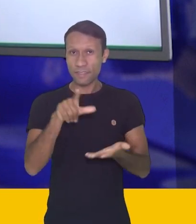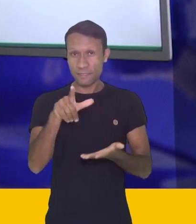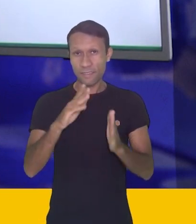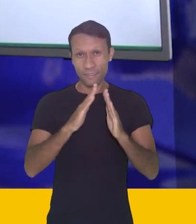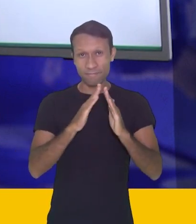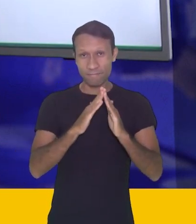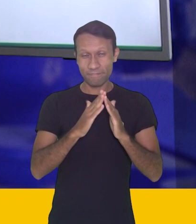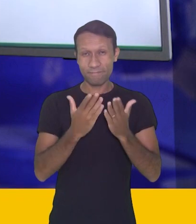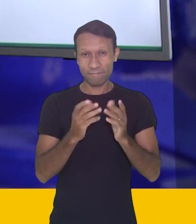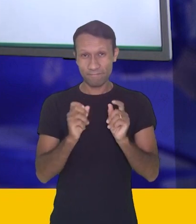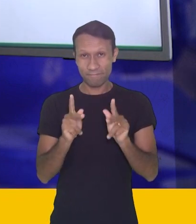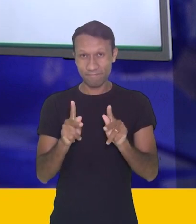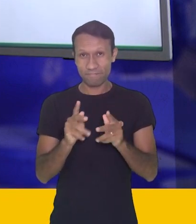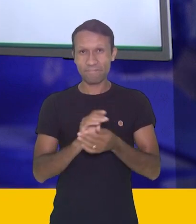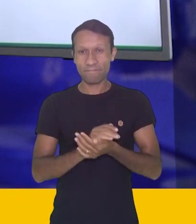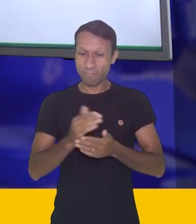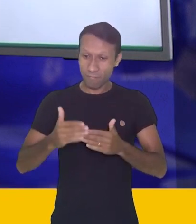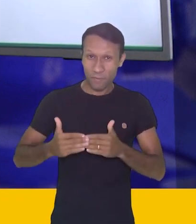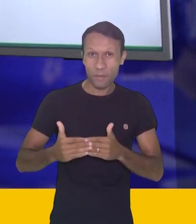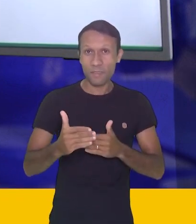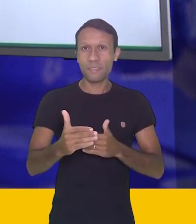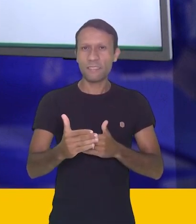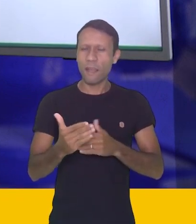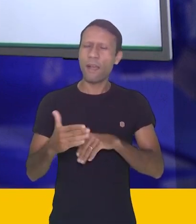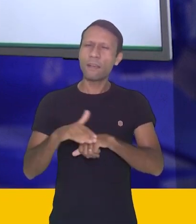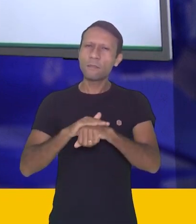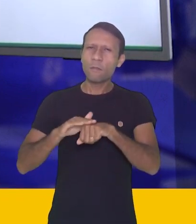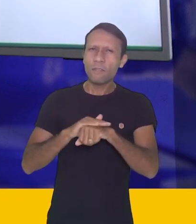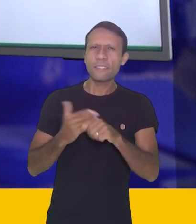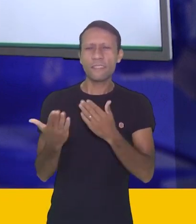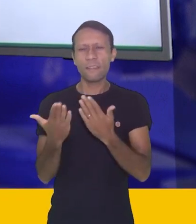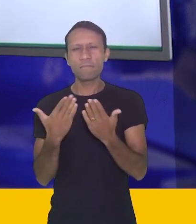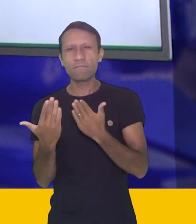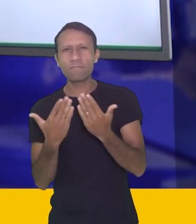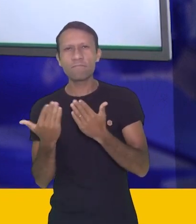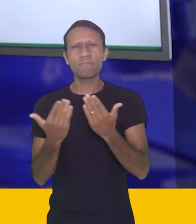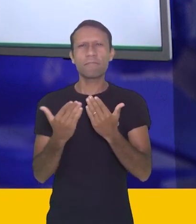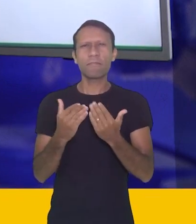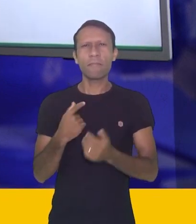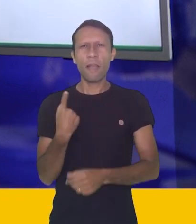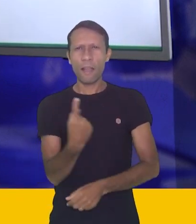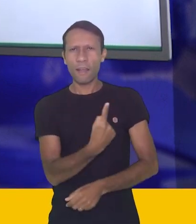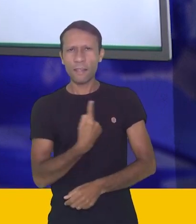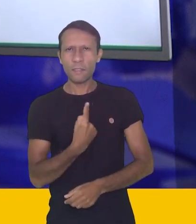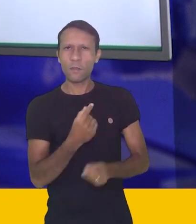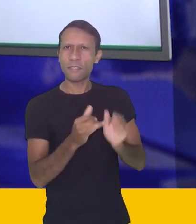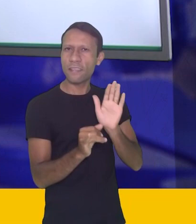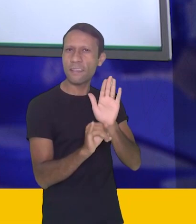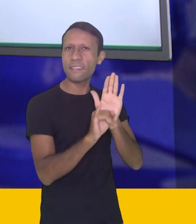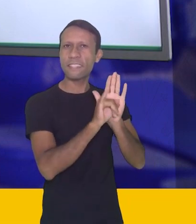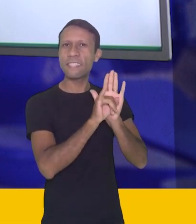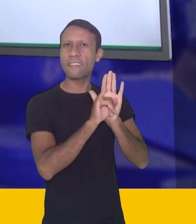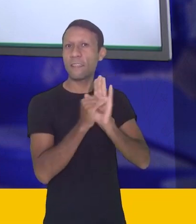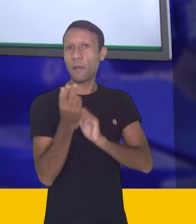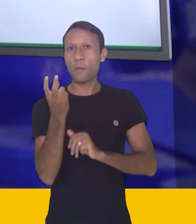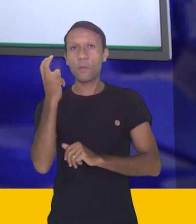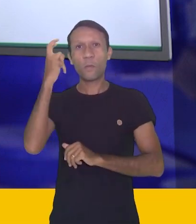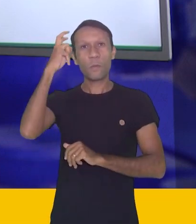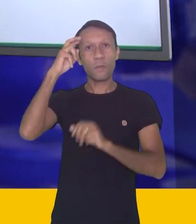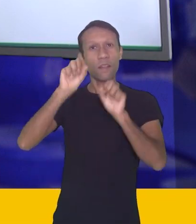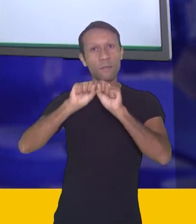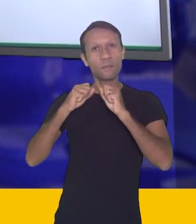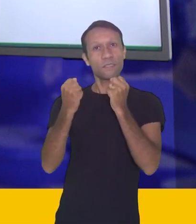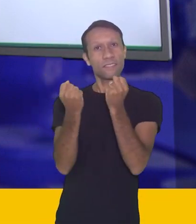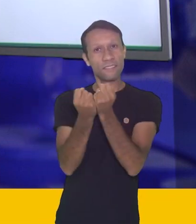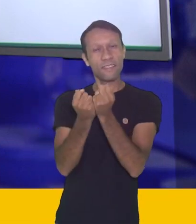receberam em casa. Vamos continuar aqui conversando a respeito da nossa identidade sociocultural dentro